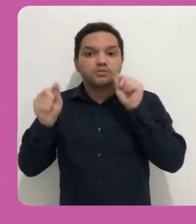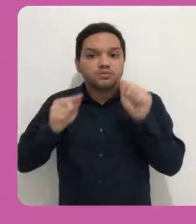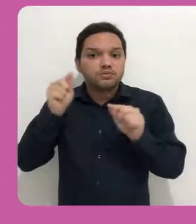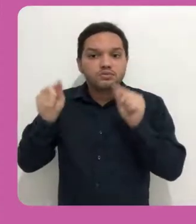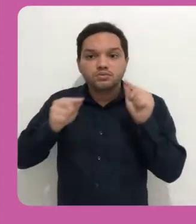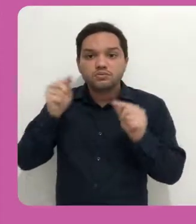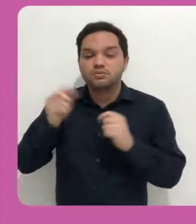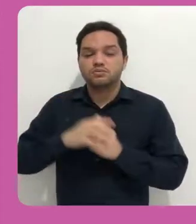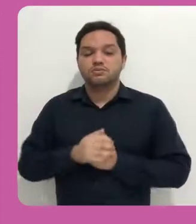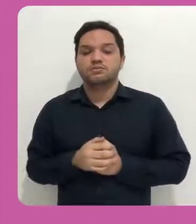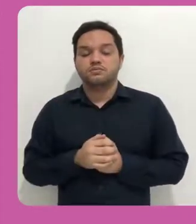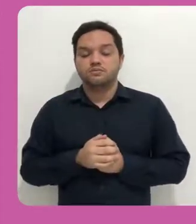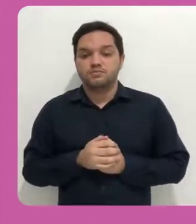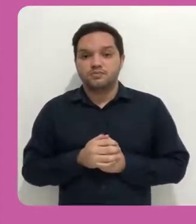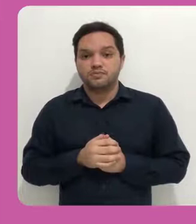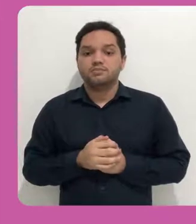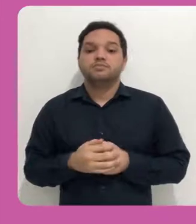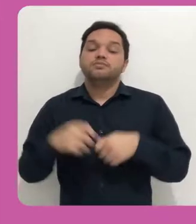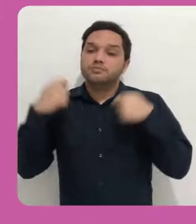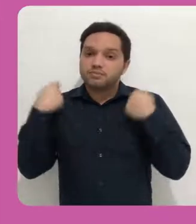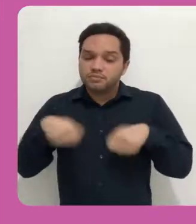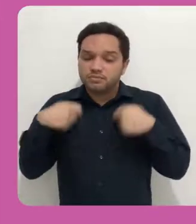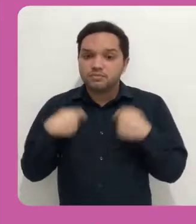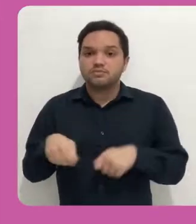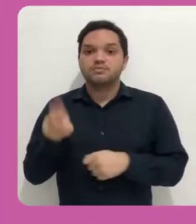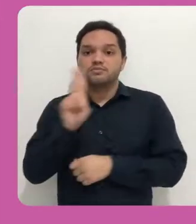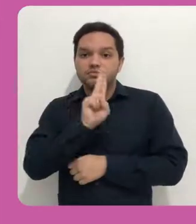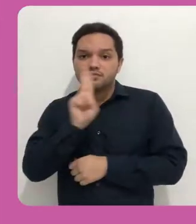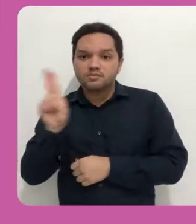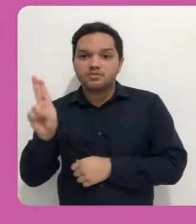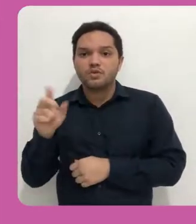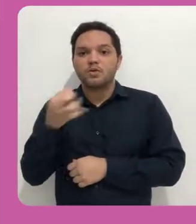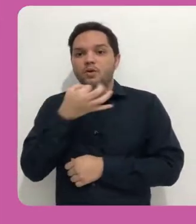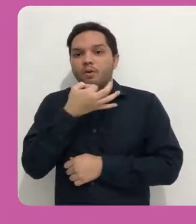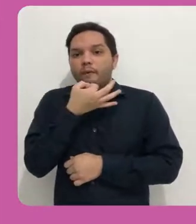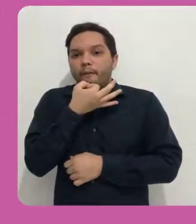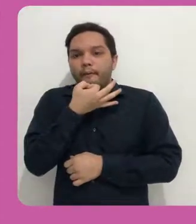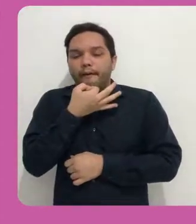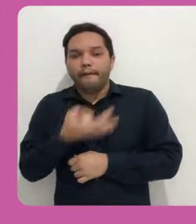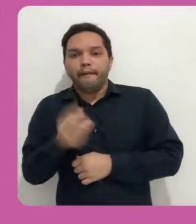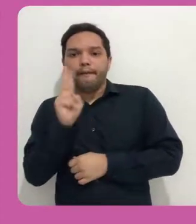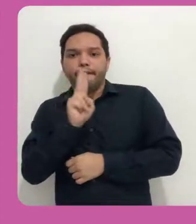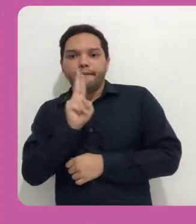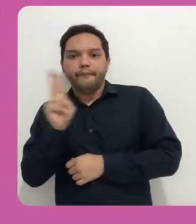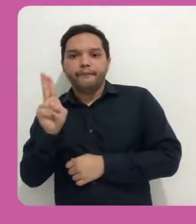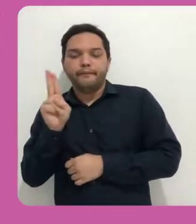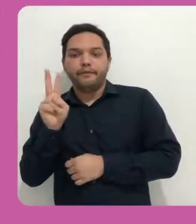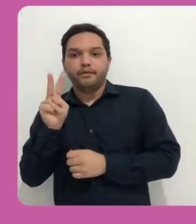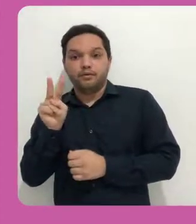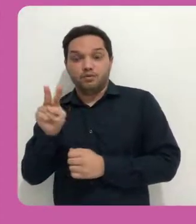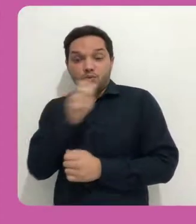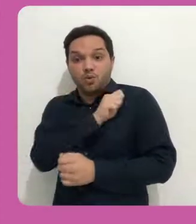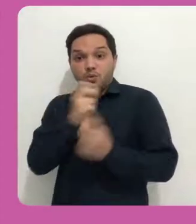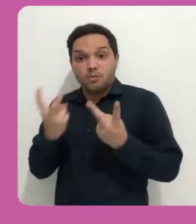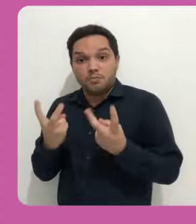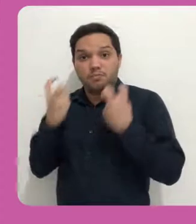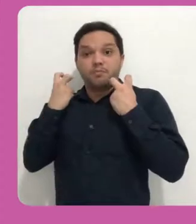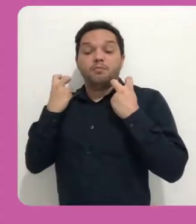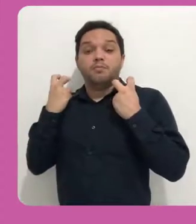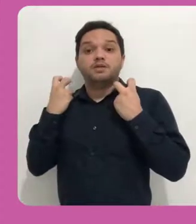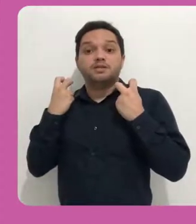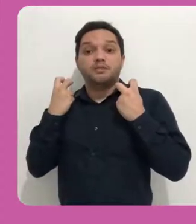dar nomes sugestivos para esse teu recurso. Não precisa ser o nome do arquivo, ok?